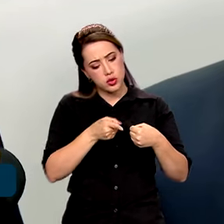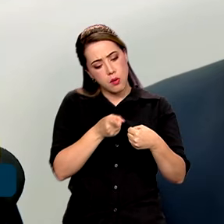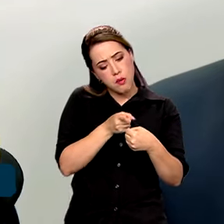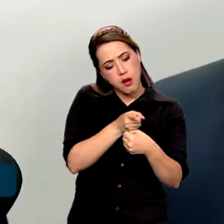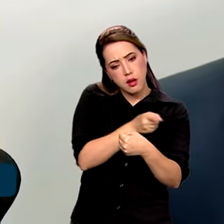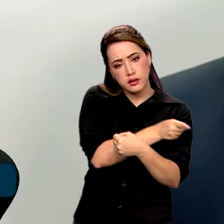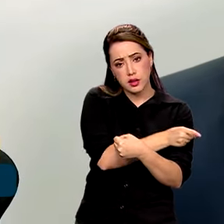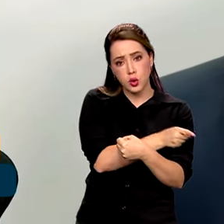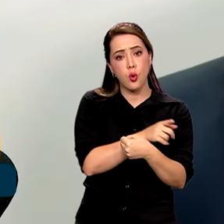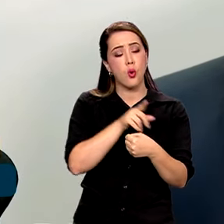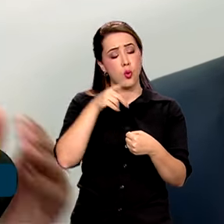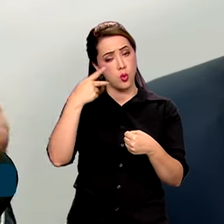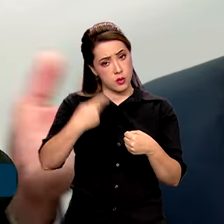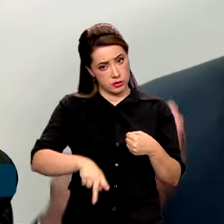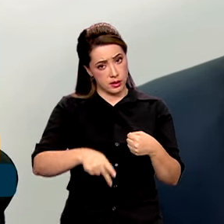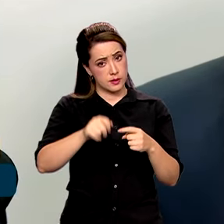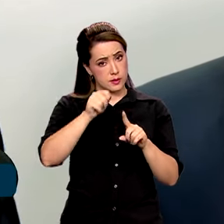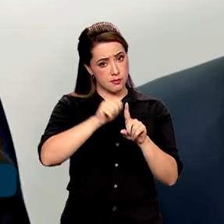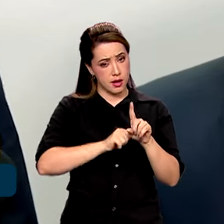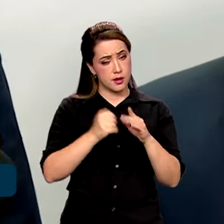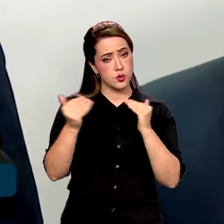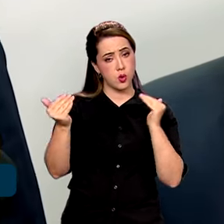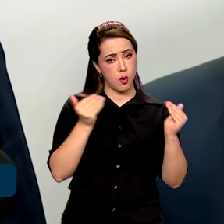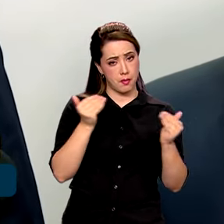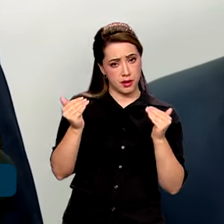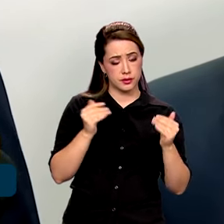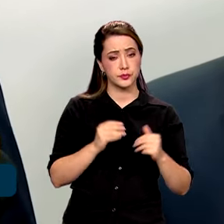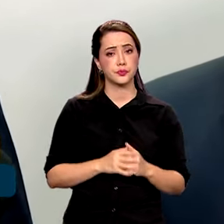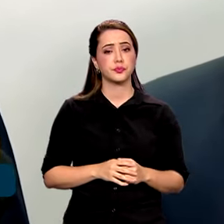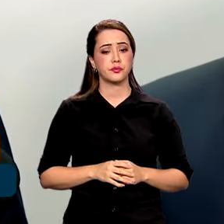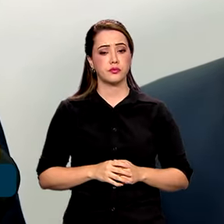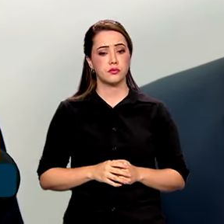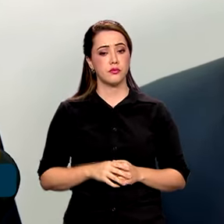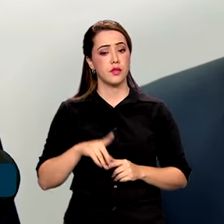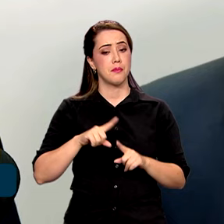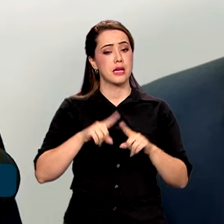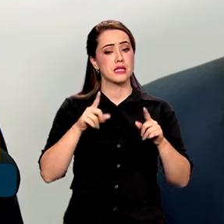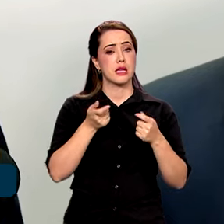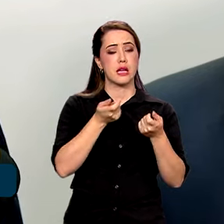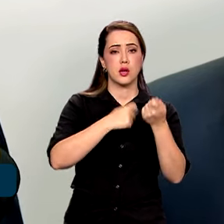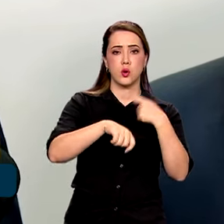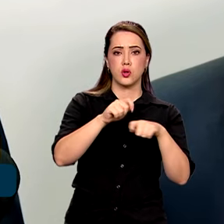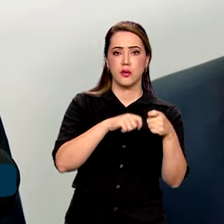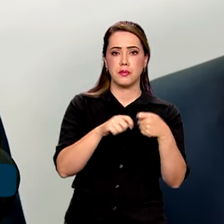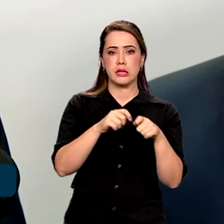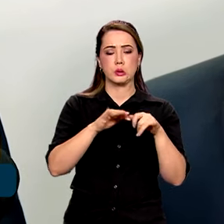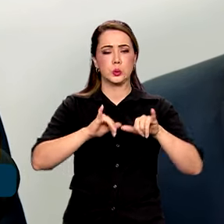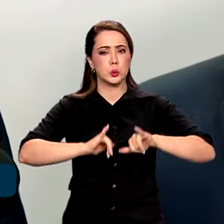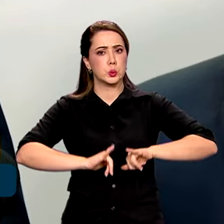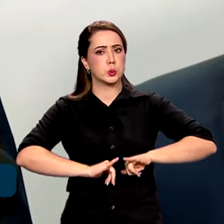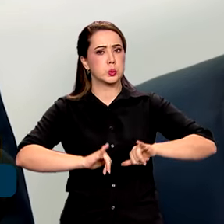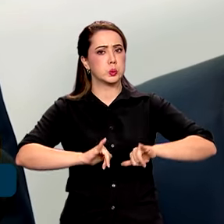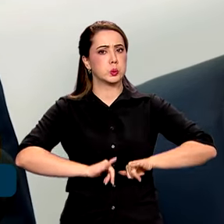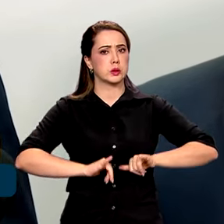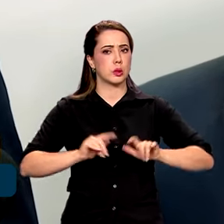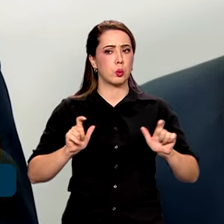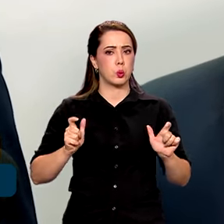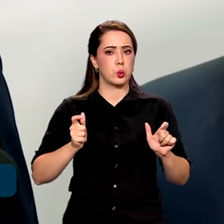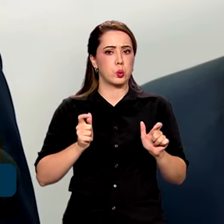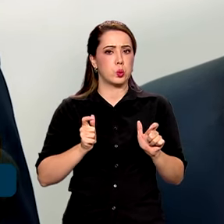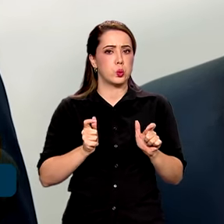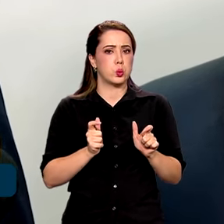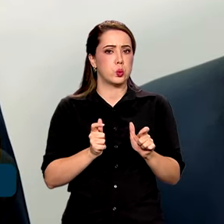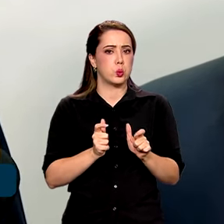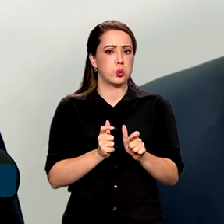anos, para o mês, já desazonalizado, a economia está sofrendo um processo de desaceleração